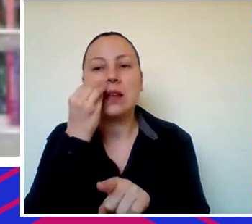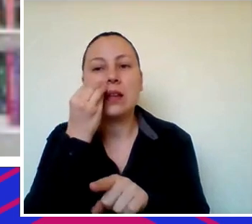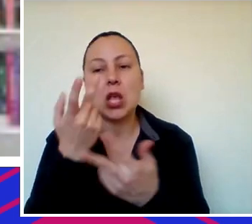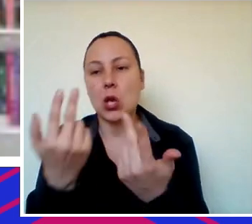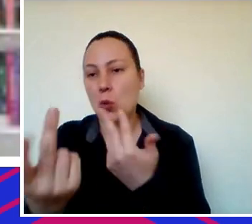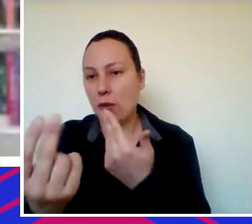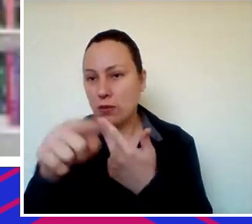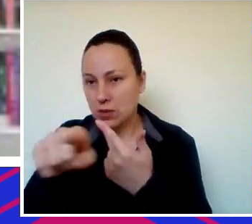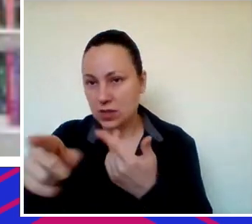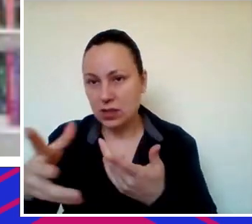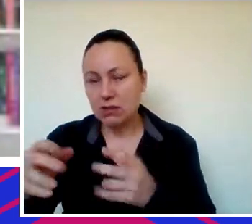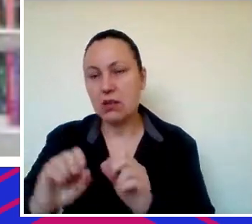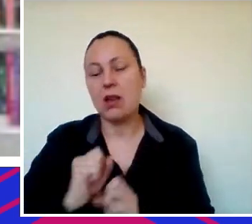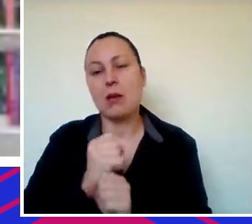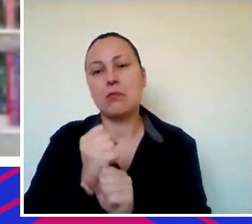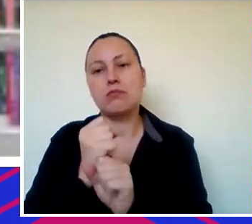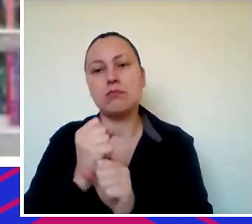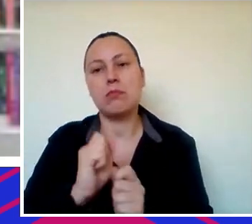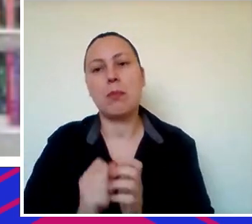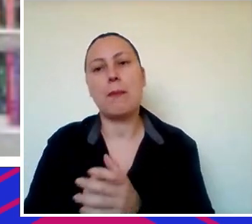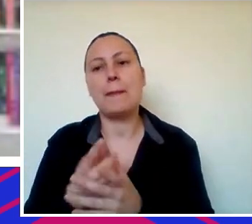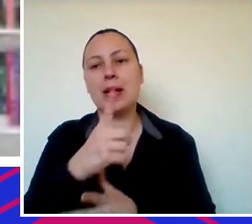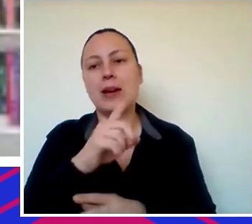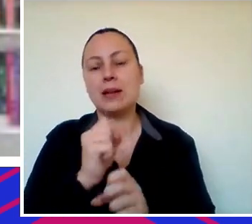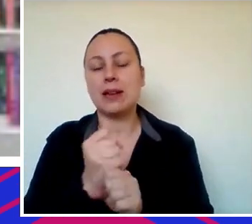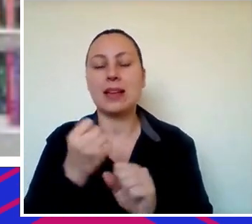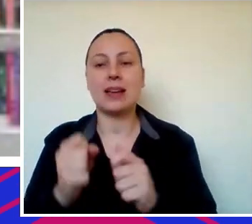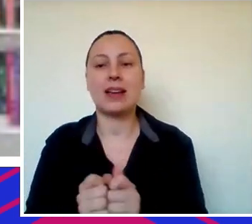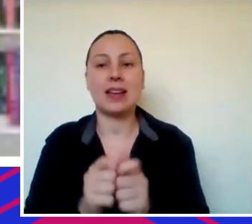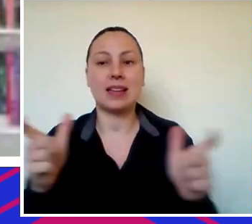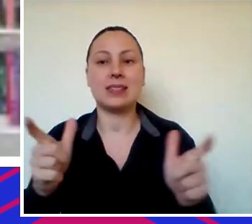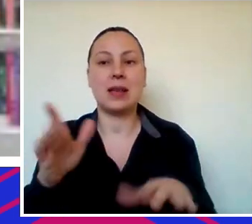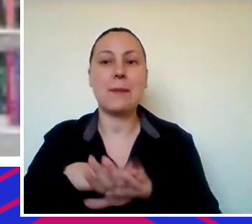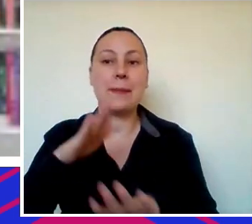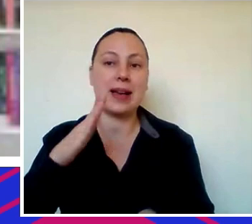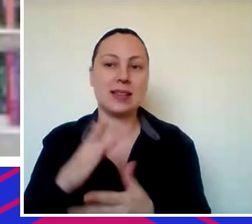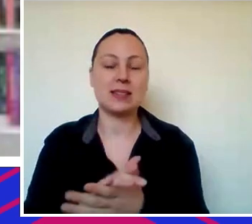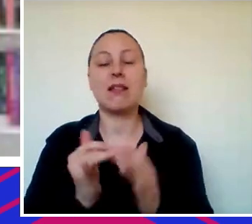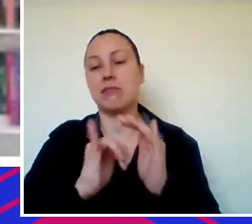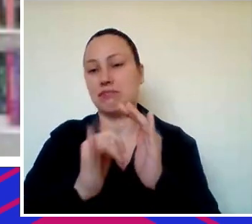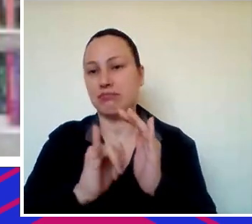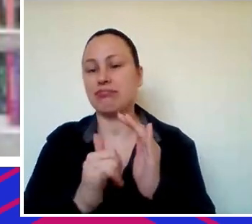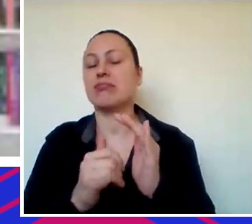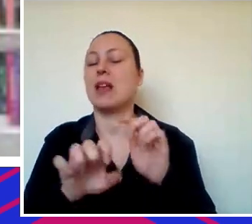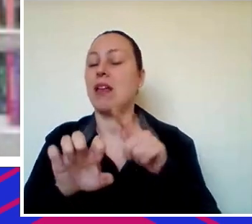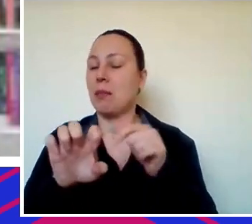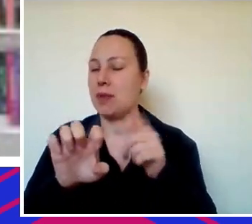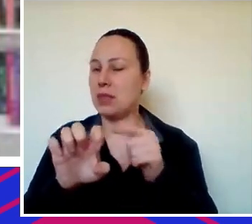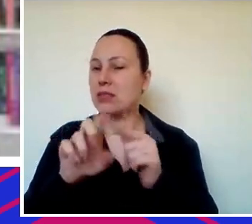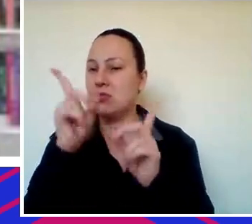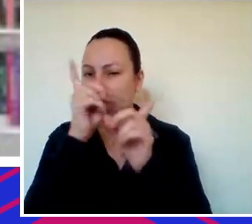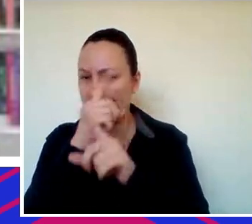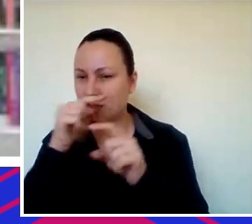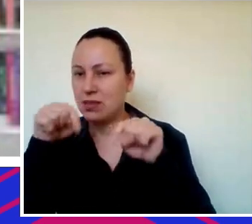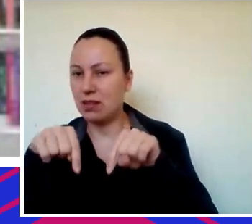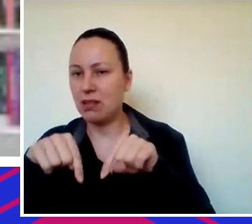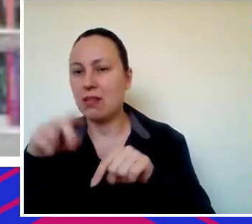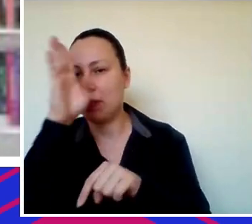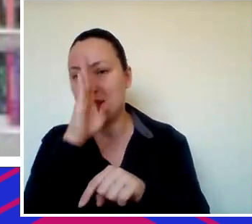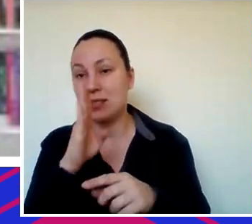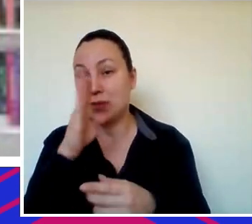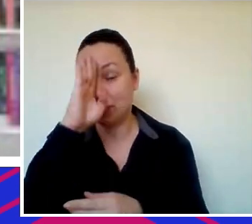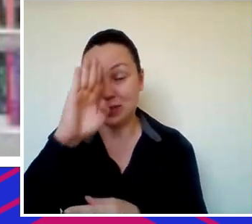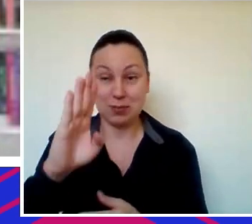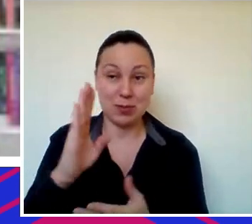jornada tão difícil, tão complicada que é empreender, especialmente no Brasil. Então, obrigado ao pessoal aqui do evento por ter